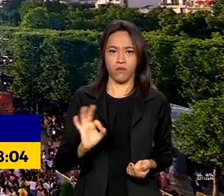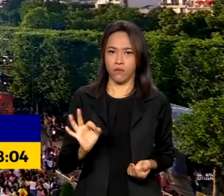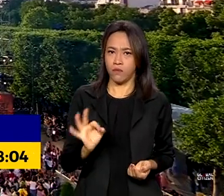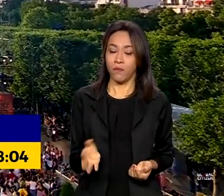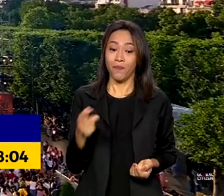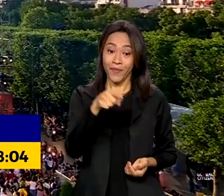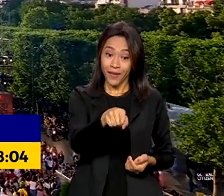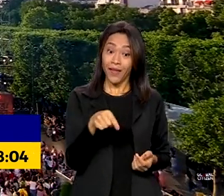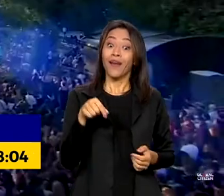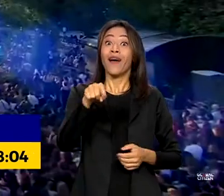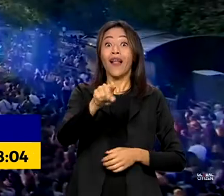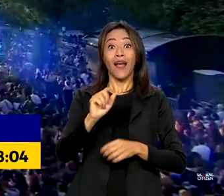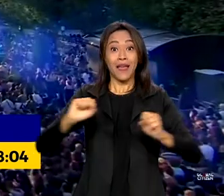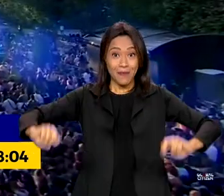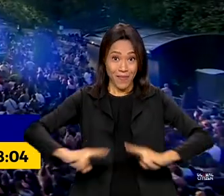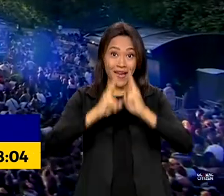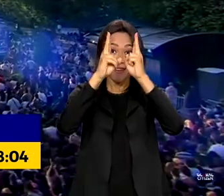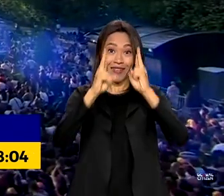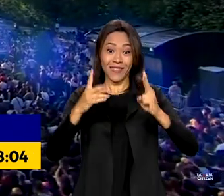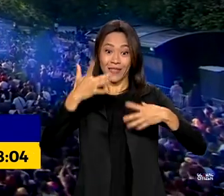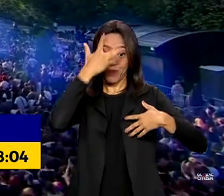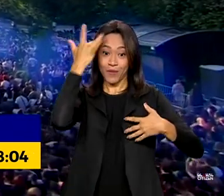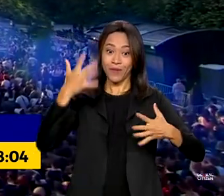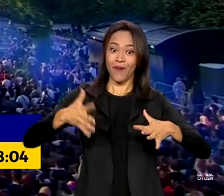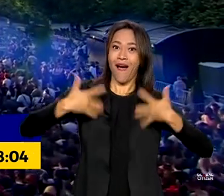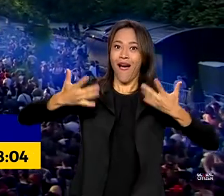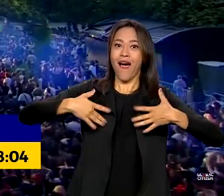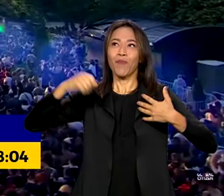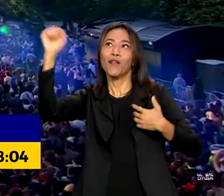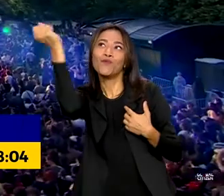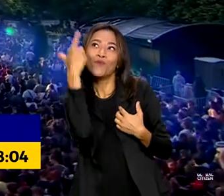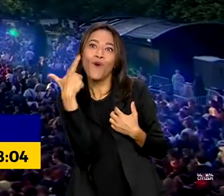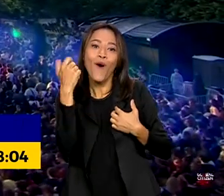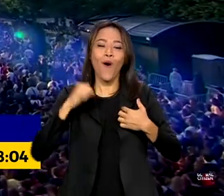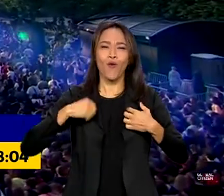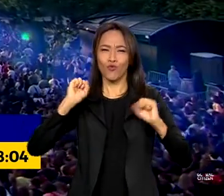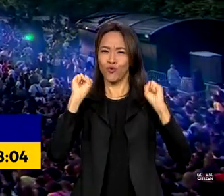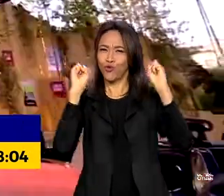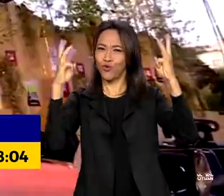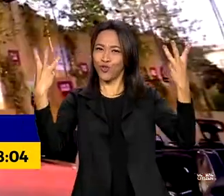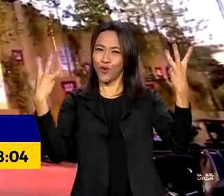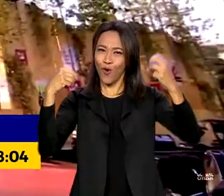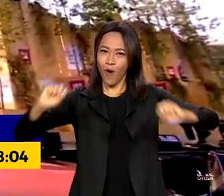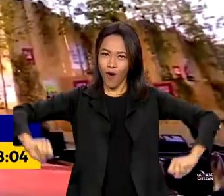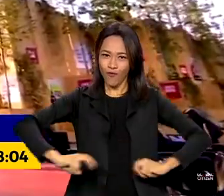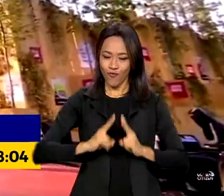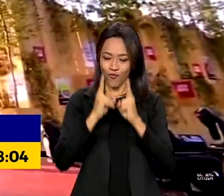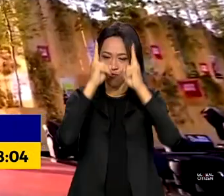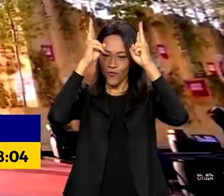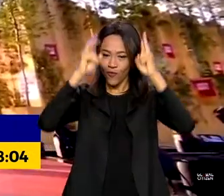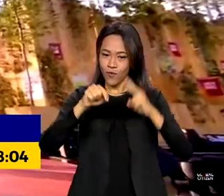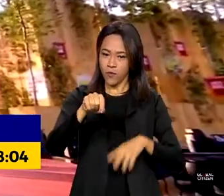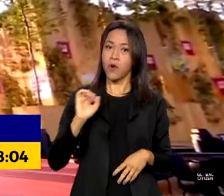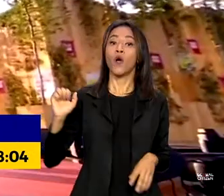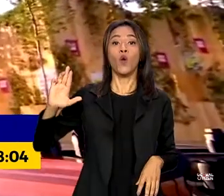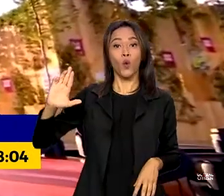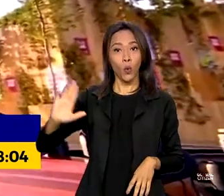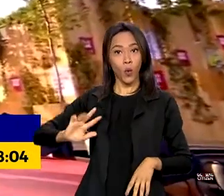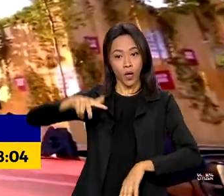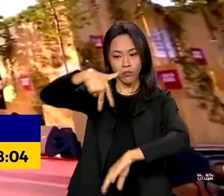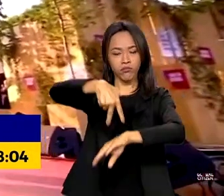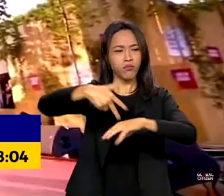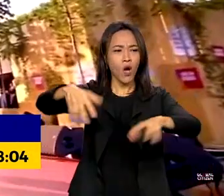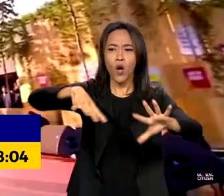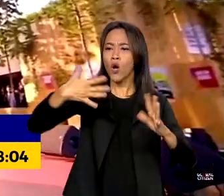do verão animou muita gente a ir ao festival Power of Planet aos pés da Torre Eiffel. Lula subiu ao palco e convidou o